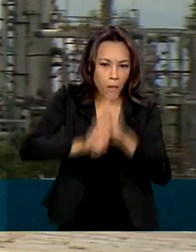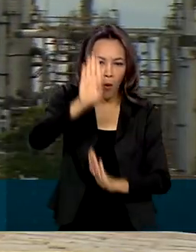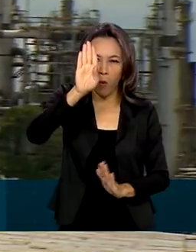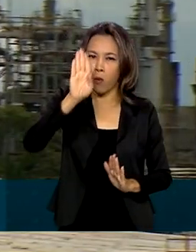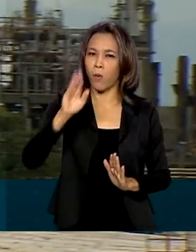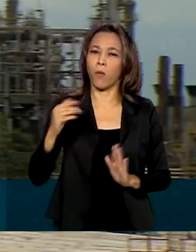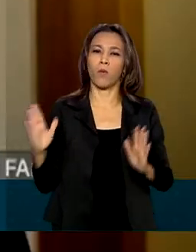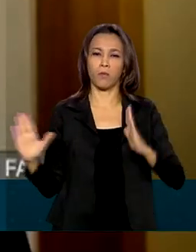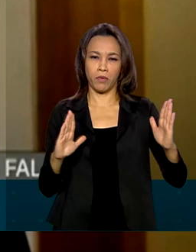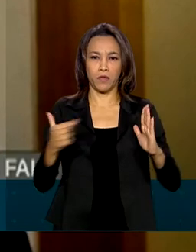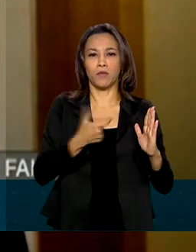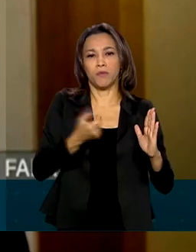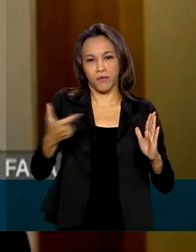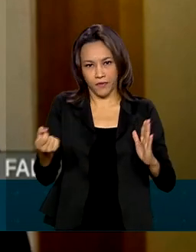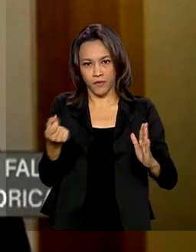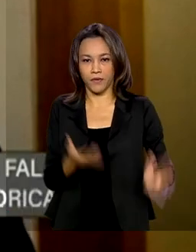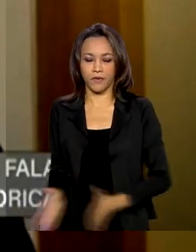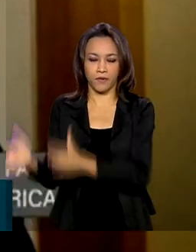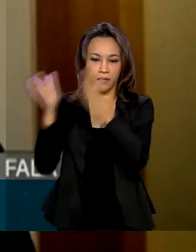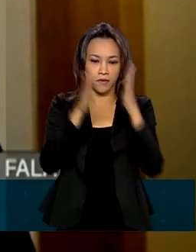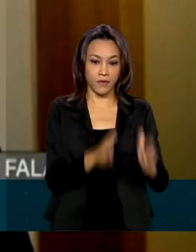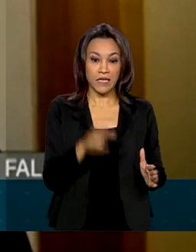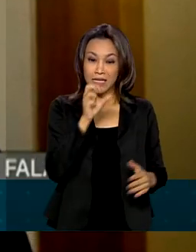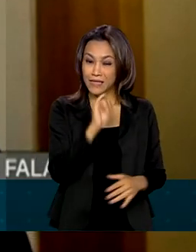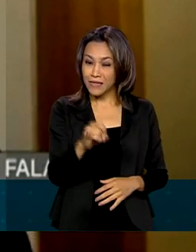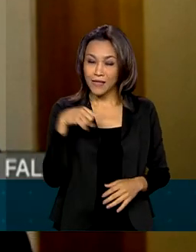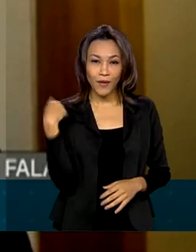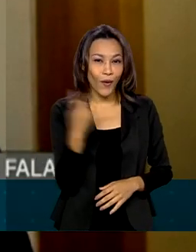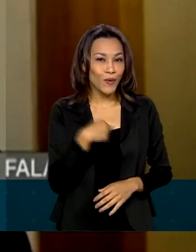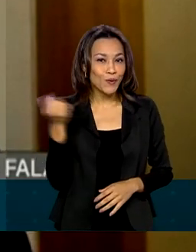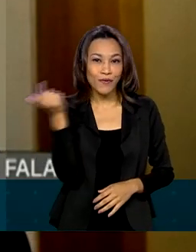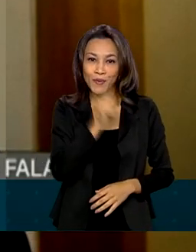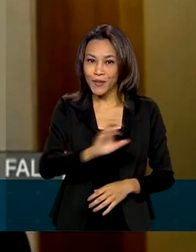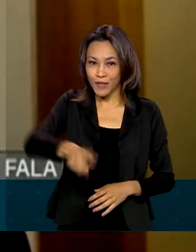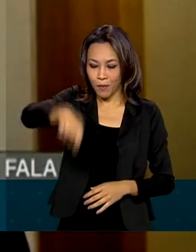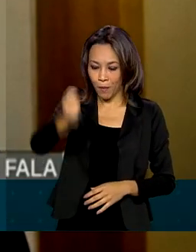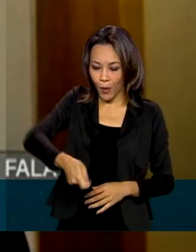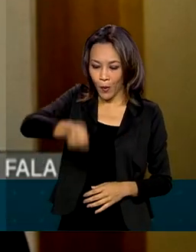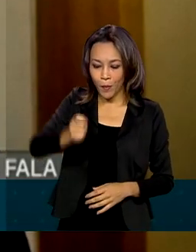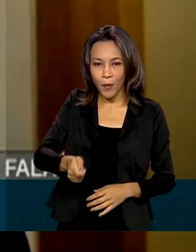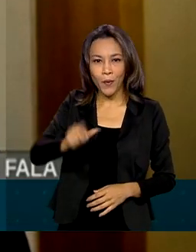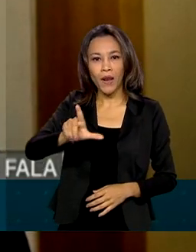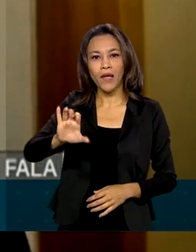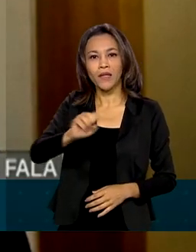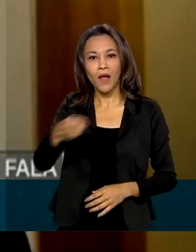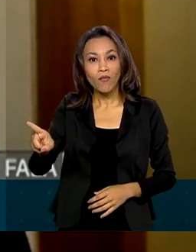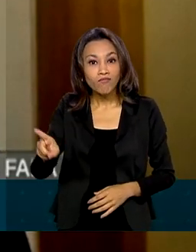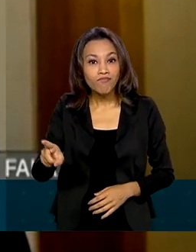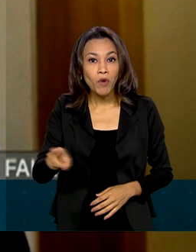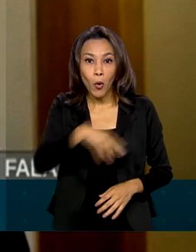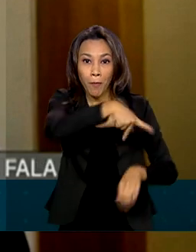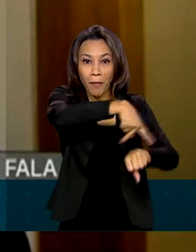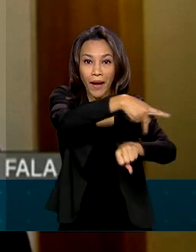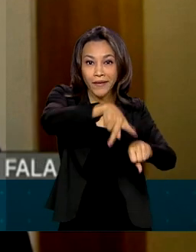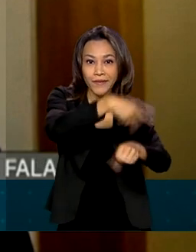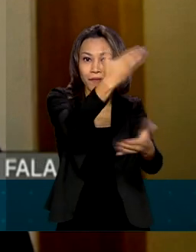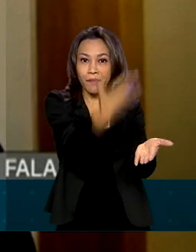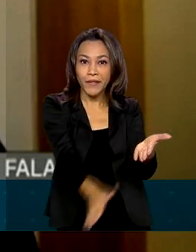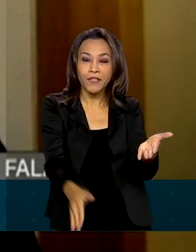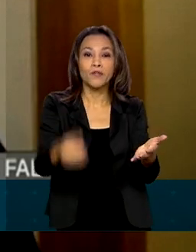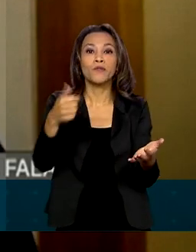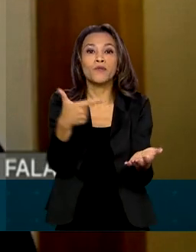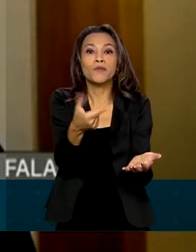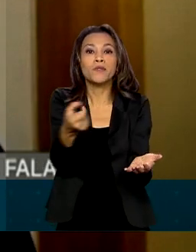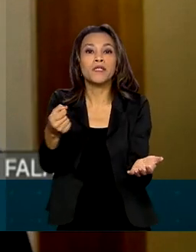em 2020. Se nós não tivéssemos realizado esses leilões, o país teria perdido cerca de 200